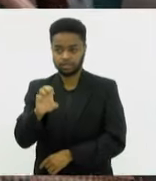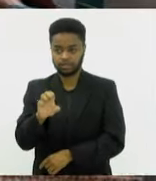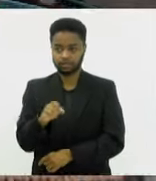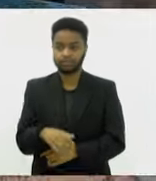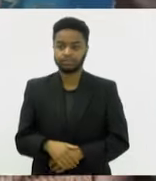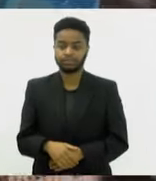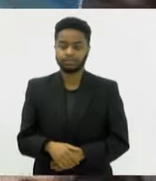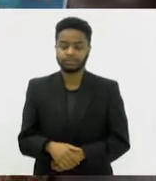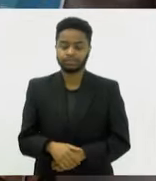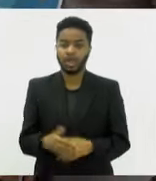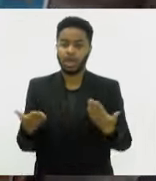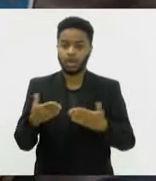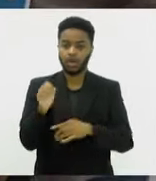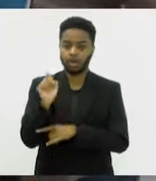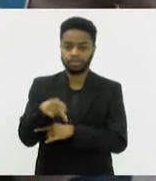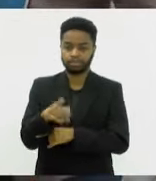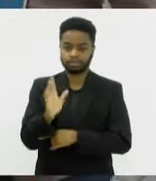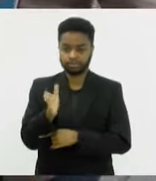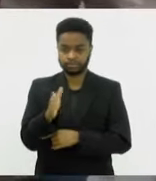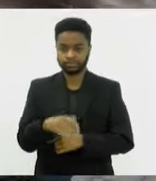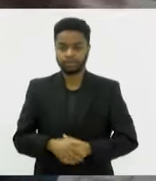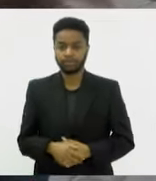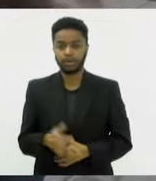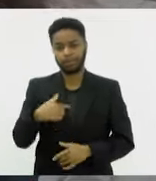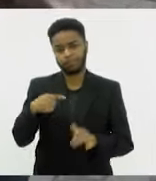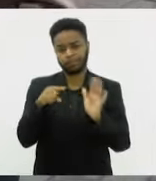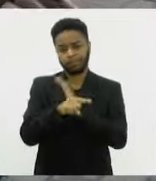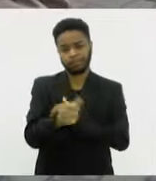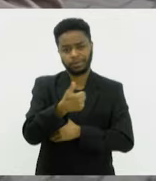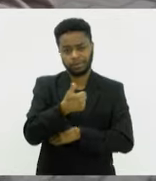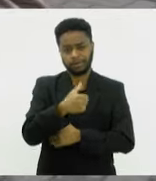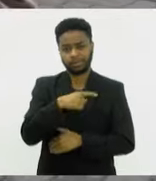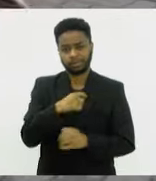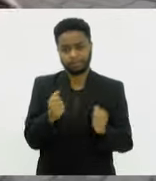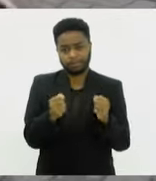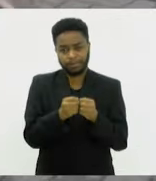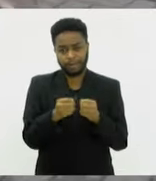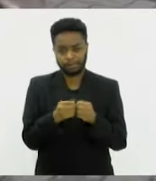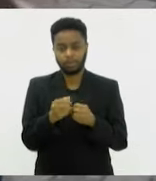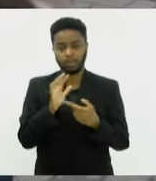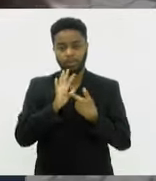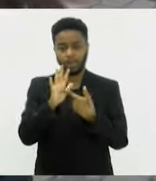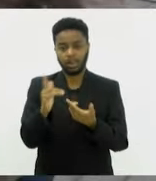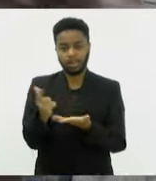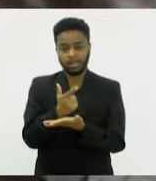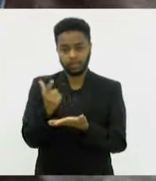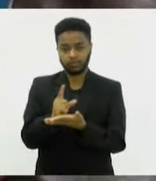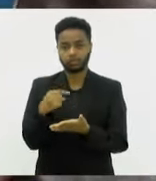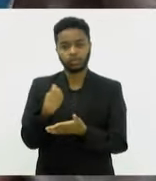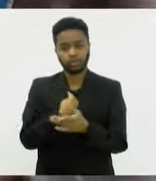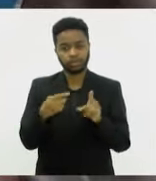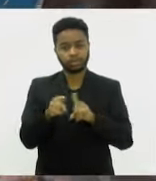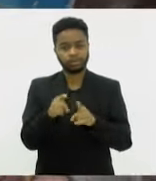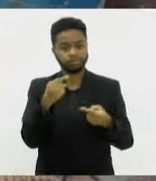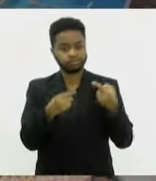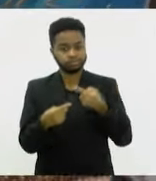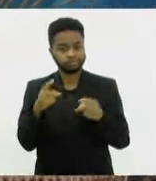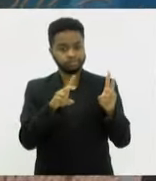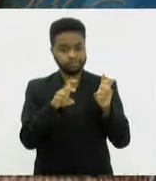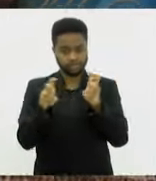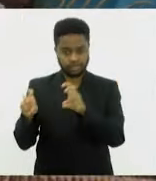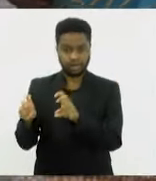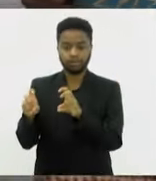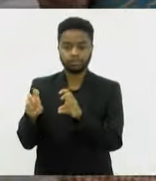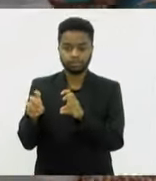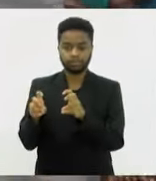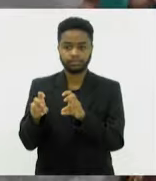reserva. Deixa eu perguntar primeiro aqui, que está mais perto de mim. Estão aqui mostrando um livro que a gente vai também tratar desse assunto, desse livro.